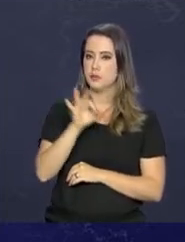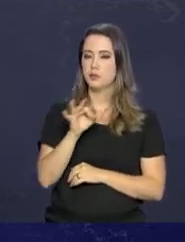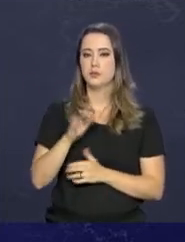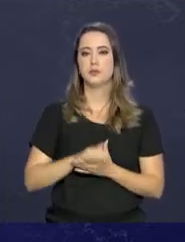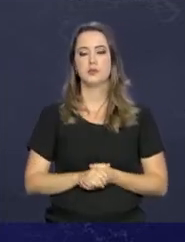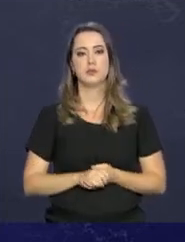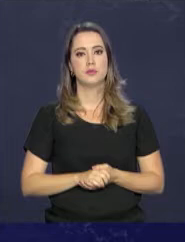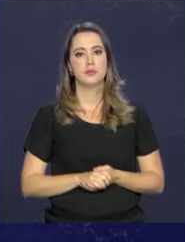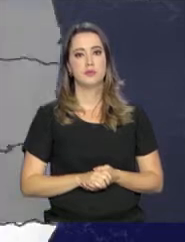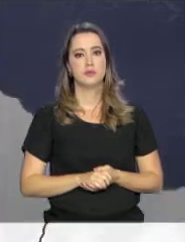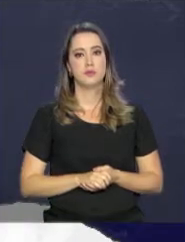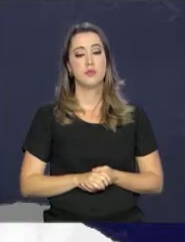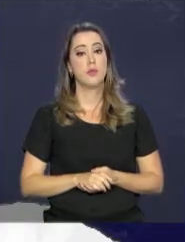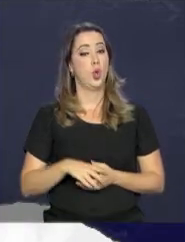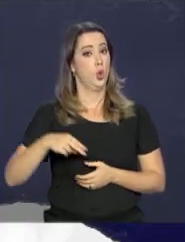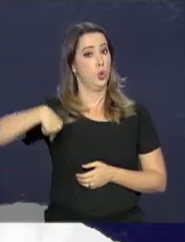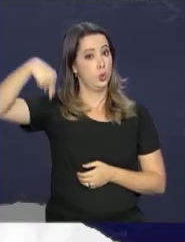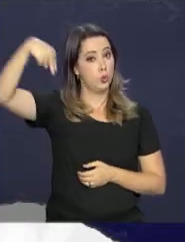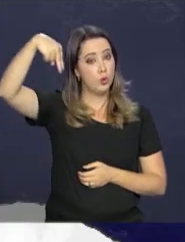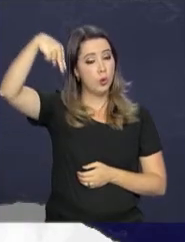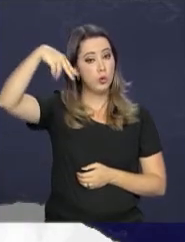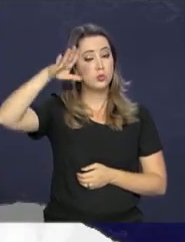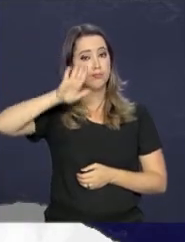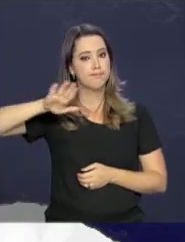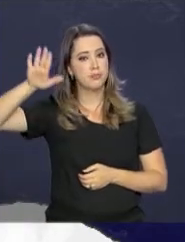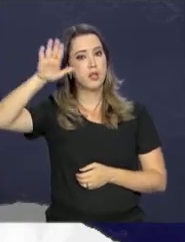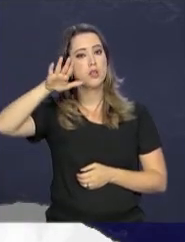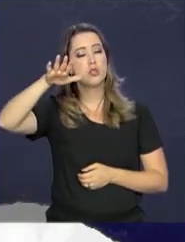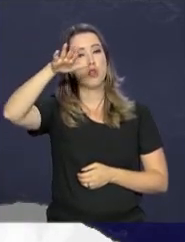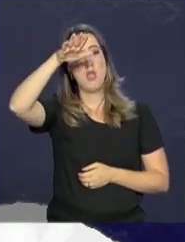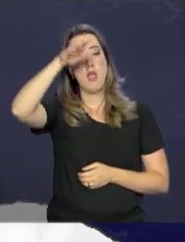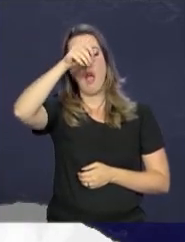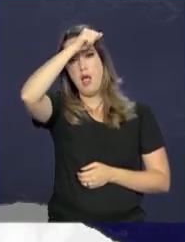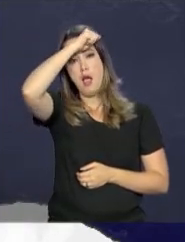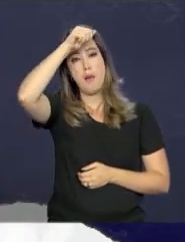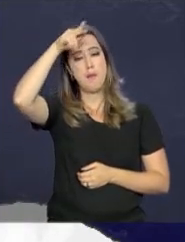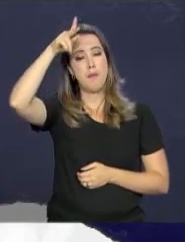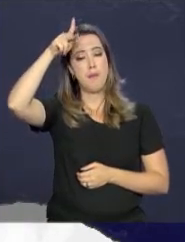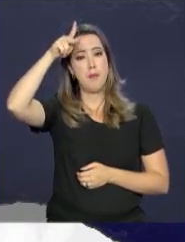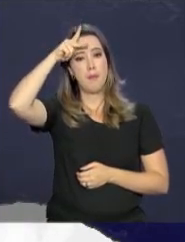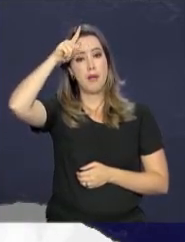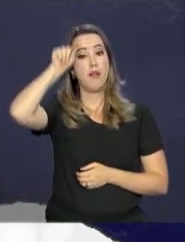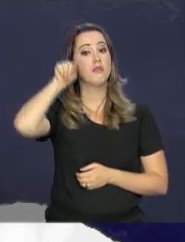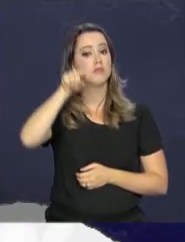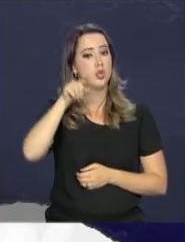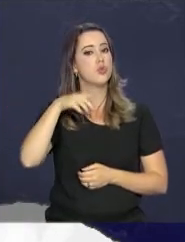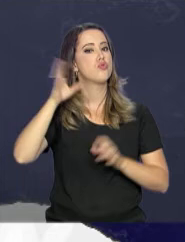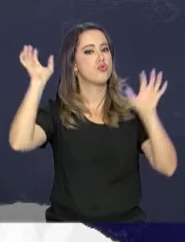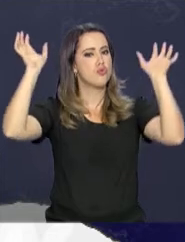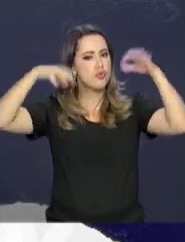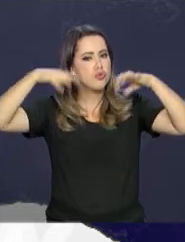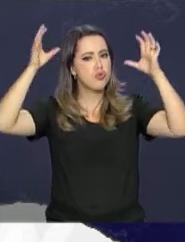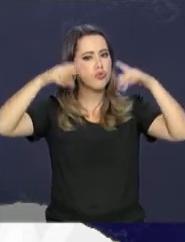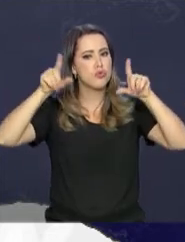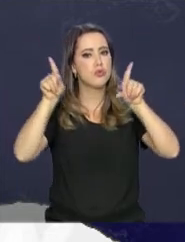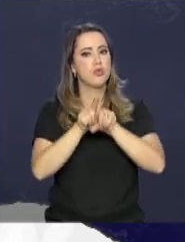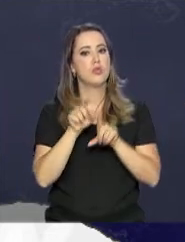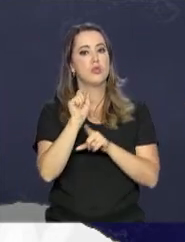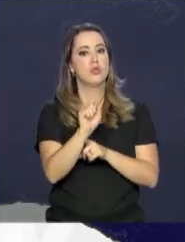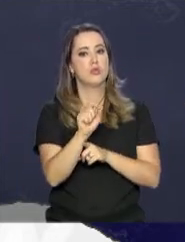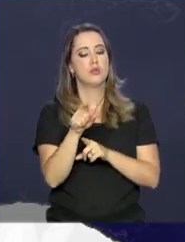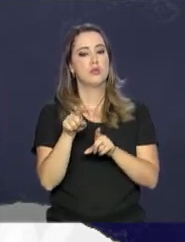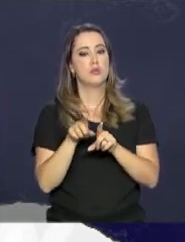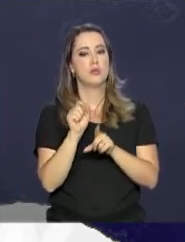de chover. No norte do país, a capital do Amapá vai ter um fim de semana chuvoso. No sábado, os termômetros marcam mínima de